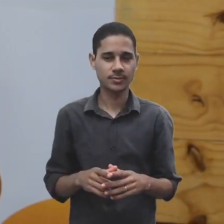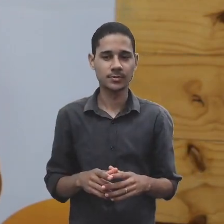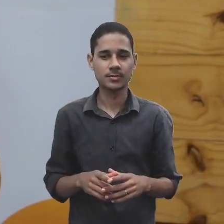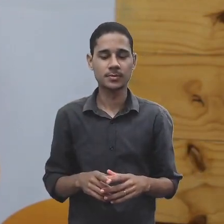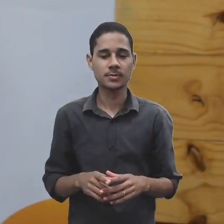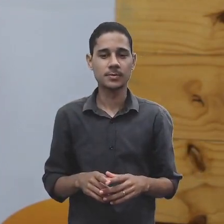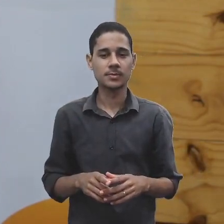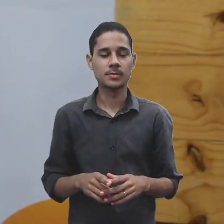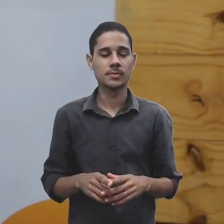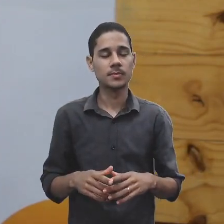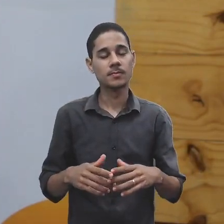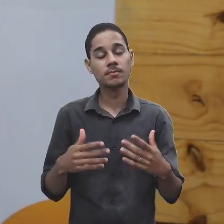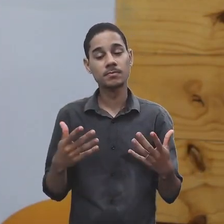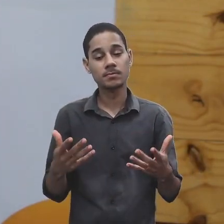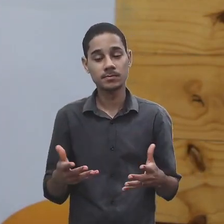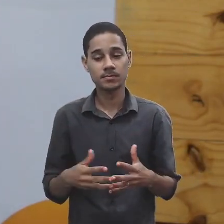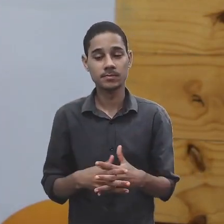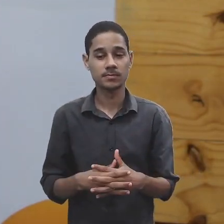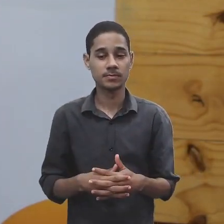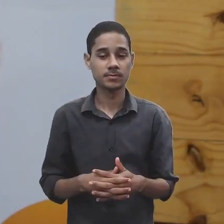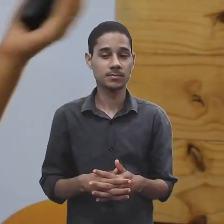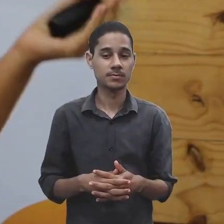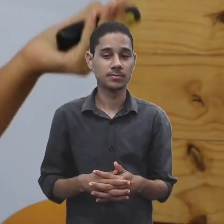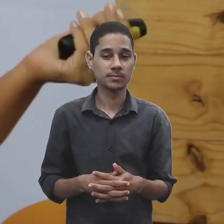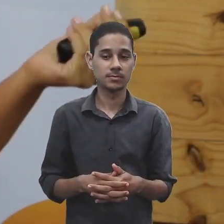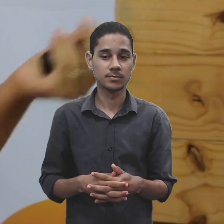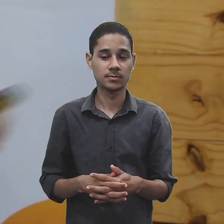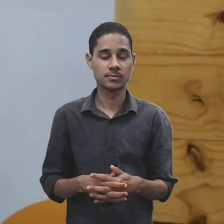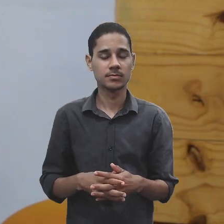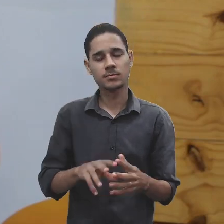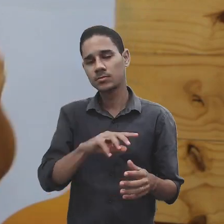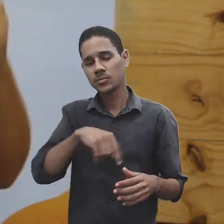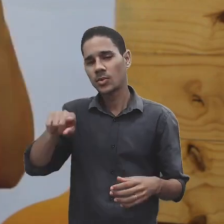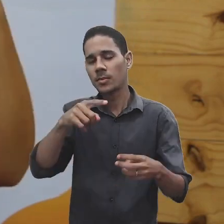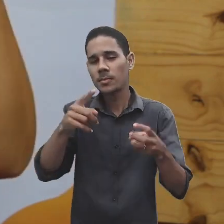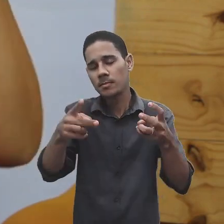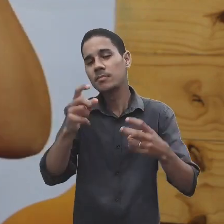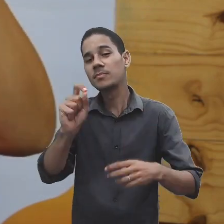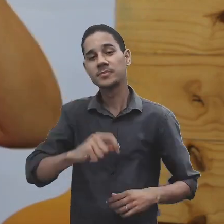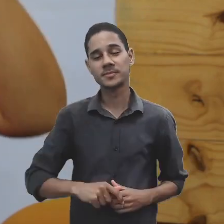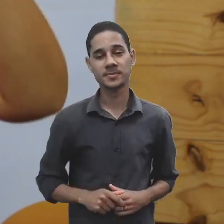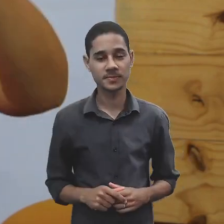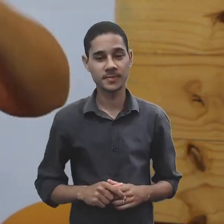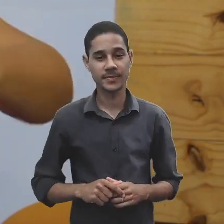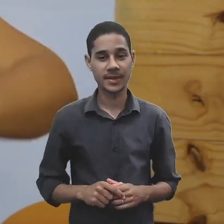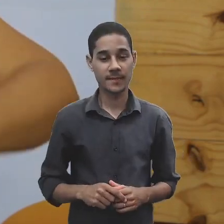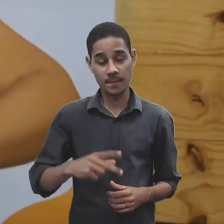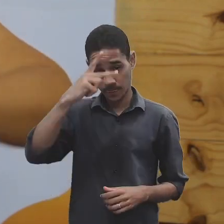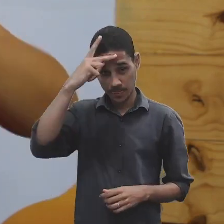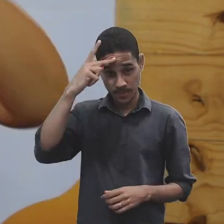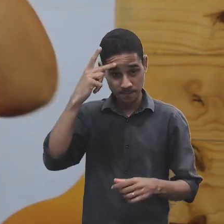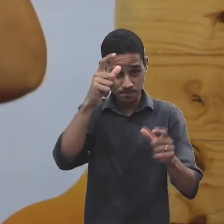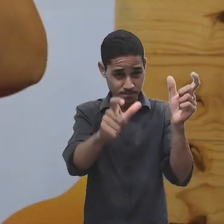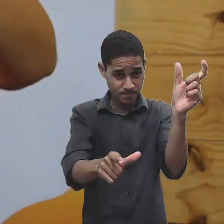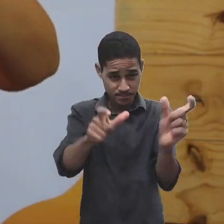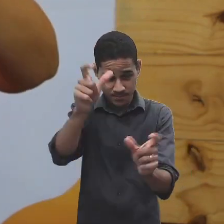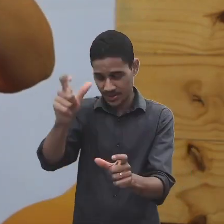Com isso, este significado podemos perceber o quê? Que gerir pessoas,